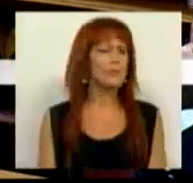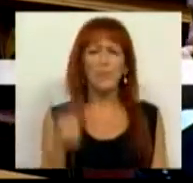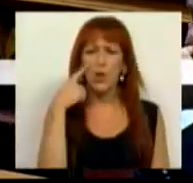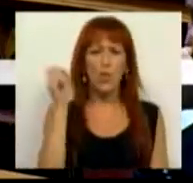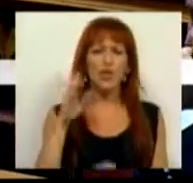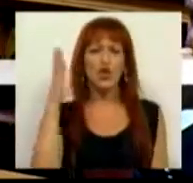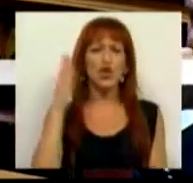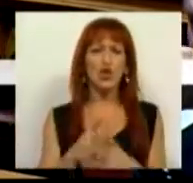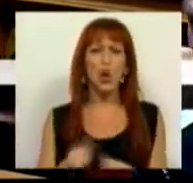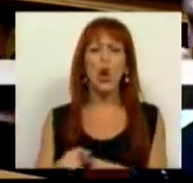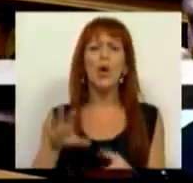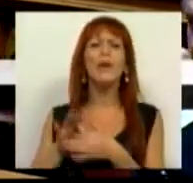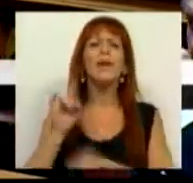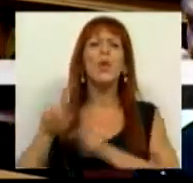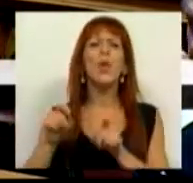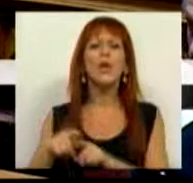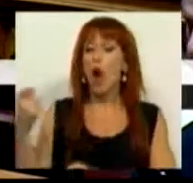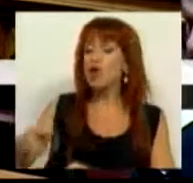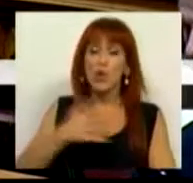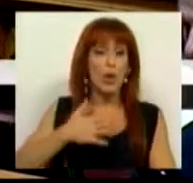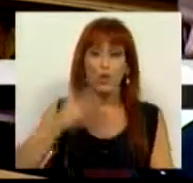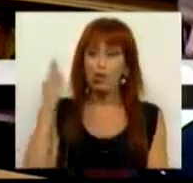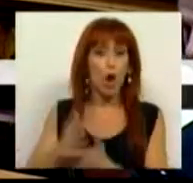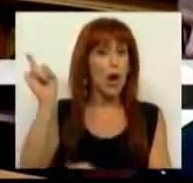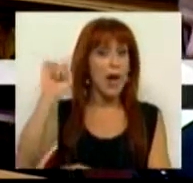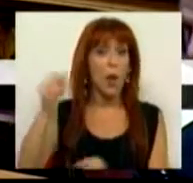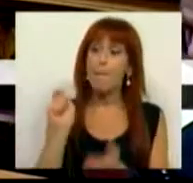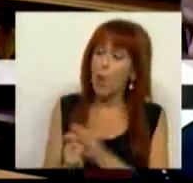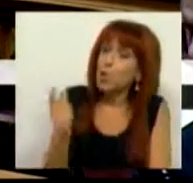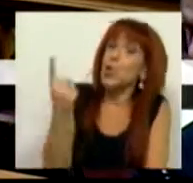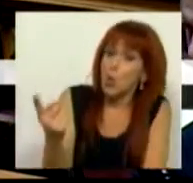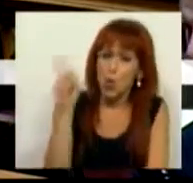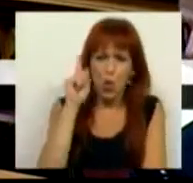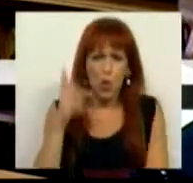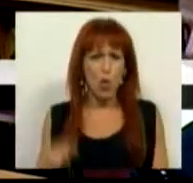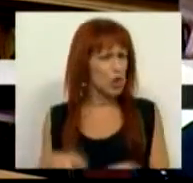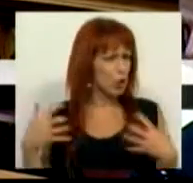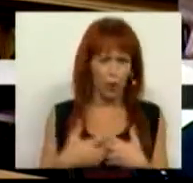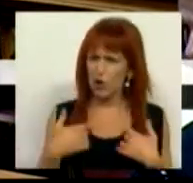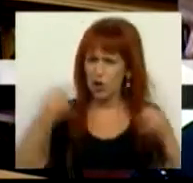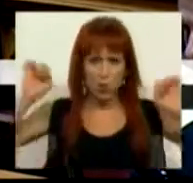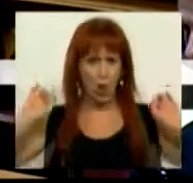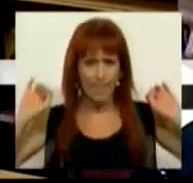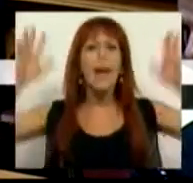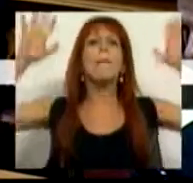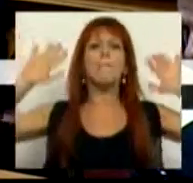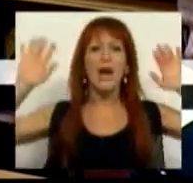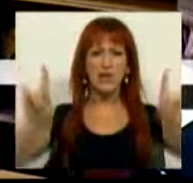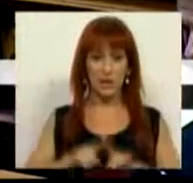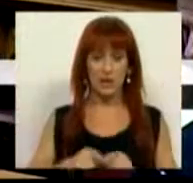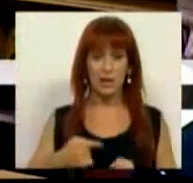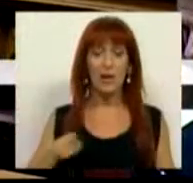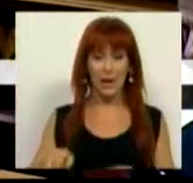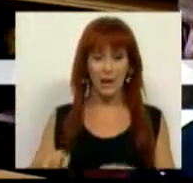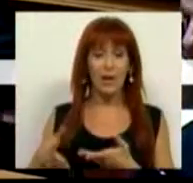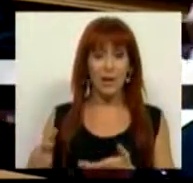verifica apenas no que diz respeito aos seguros de saúde. É um dos pontos essenciais, não temos dúvidas disso. Mas foi consciente